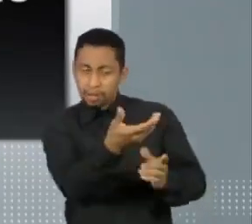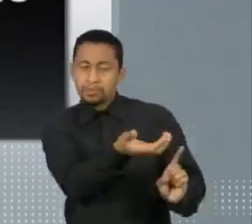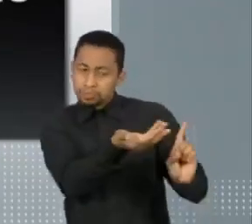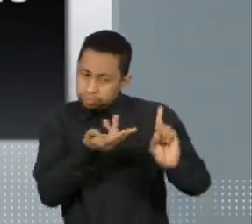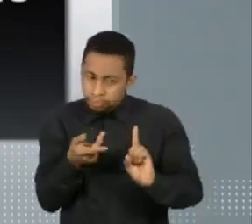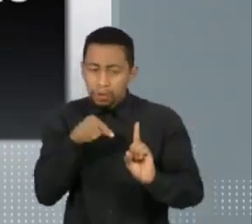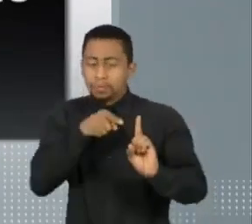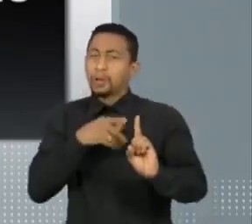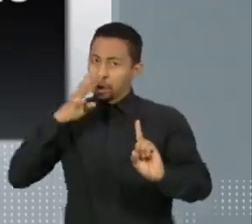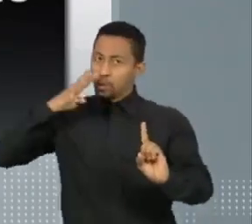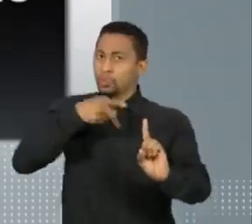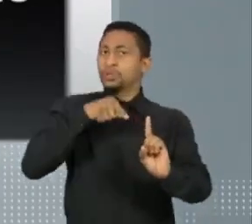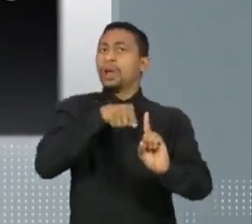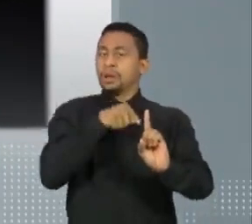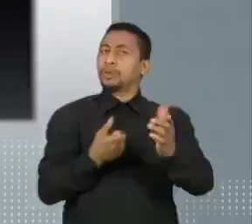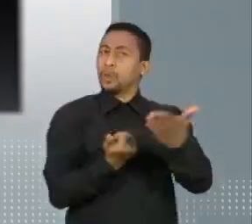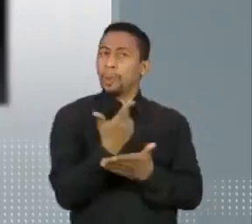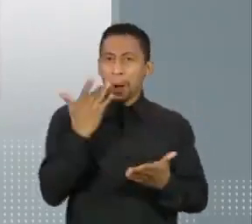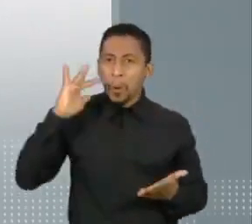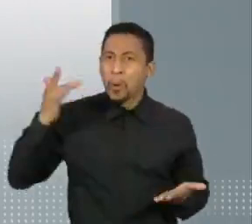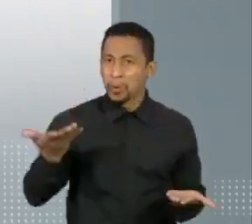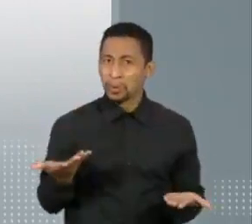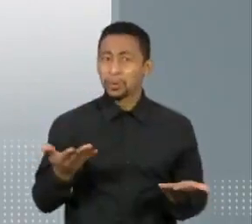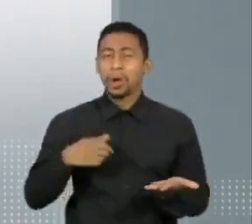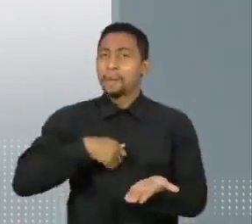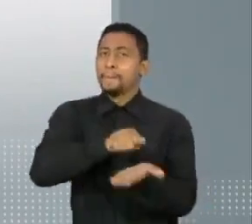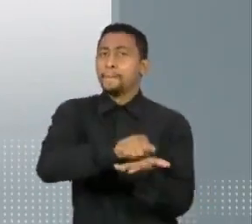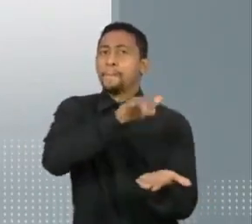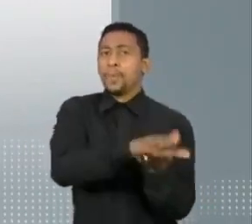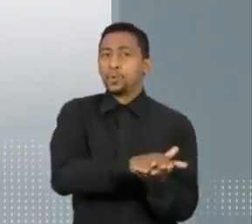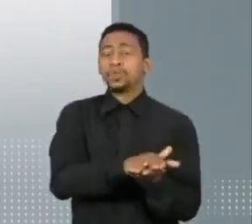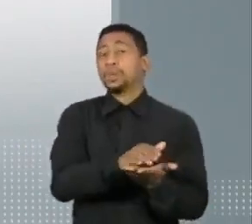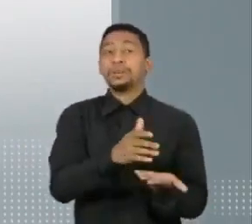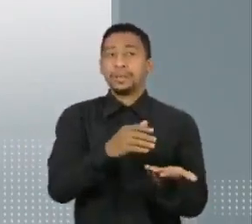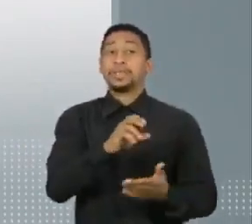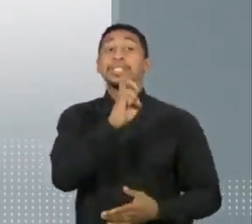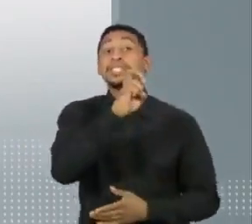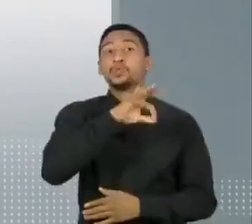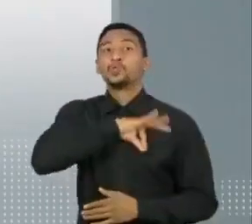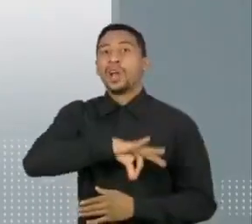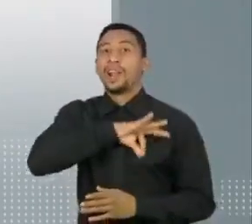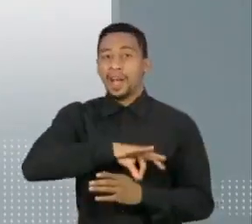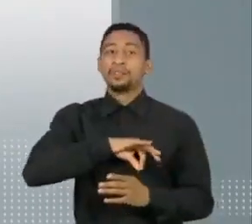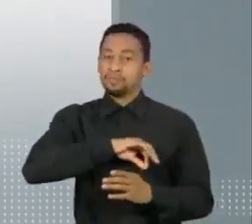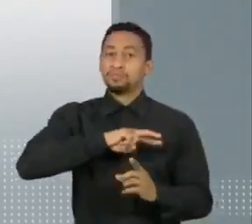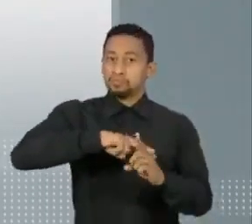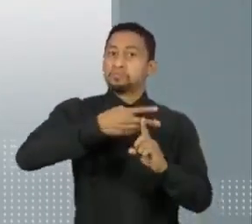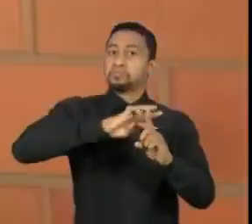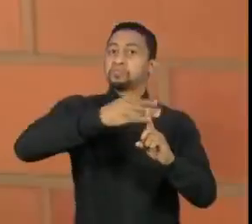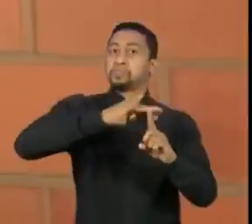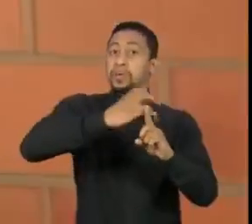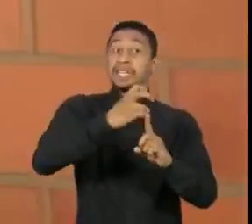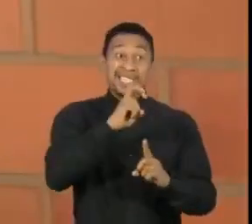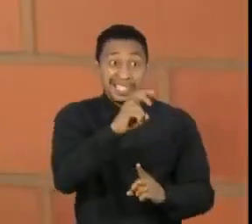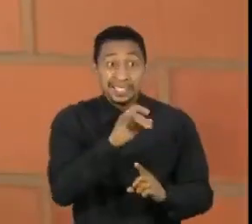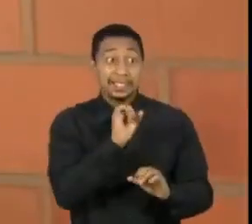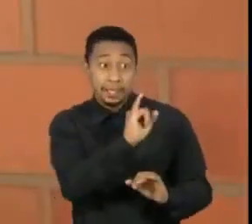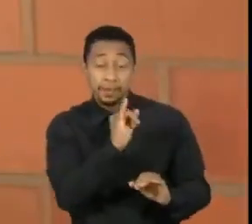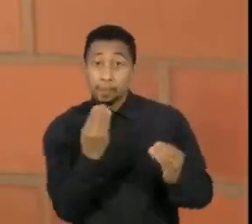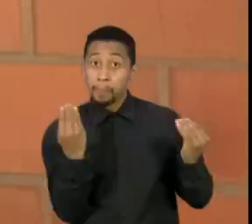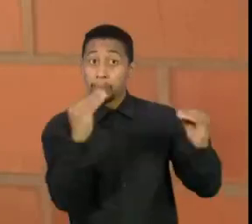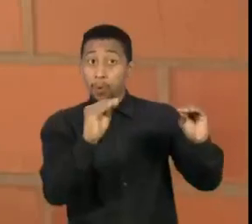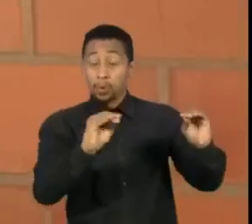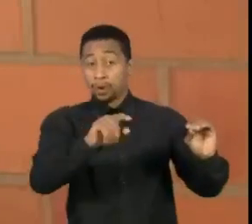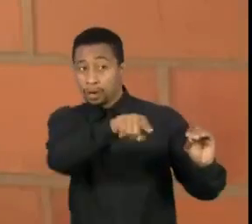dessa suposta intermediária e definiu uma multa de cinco salários mínimos caso o trecho da reportagem continuasse no ar. Tirar uma